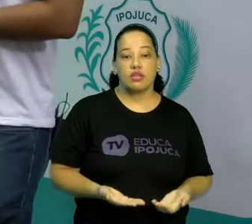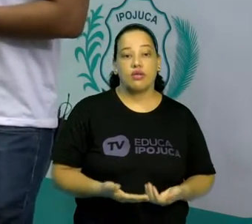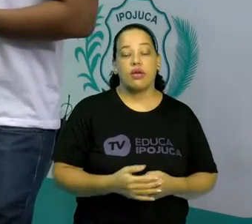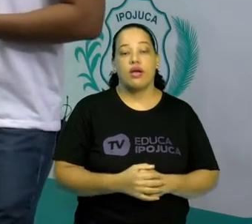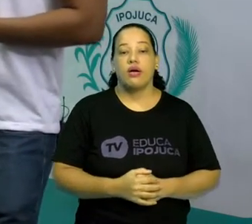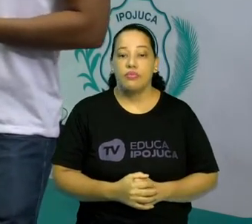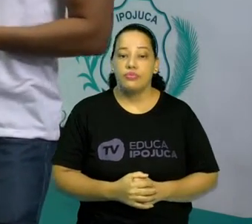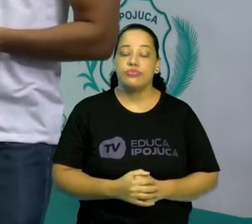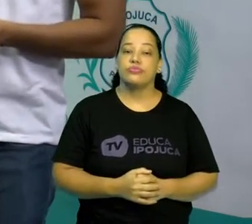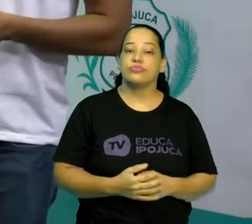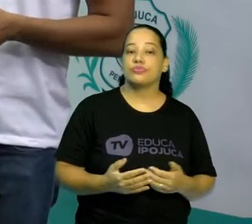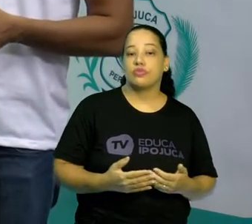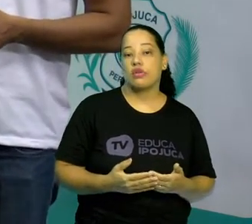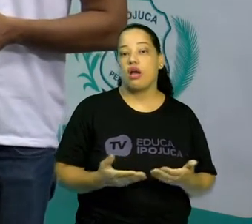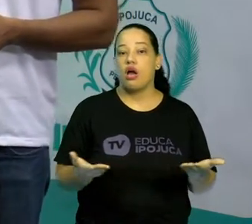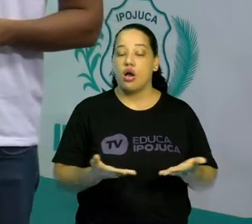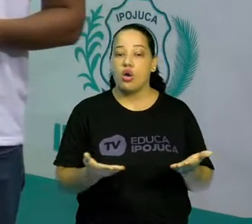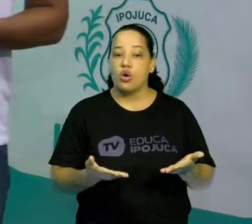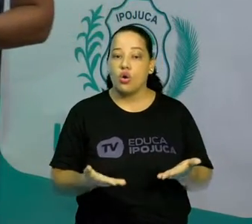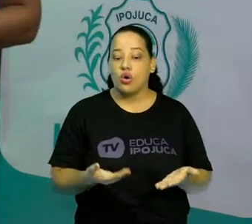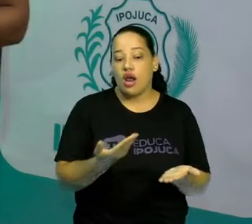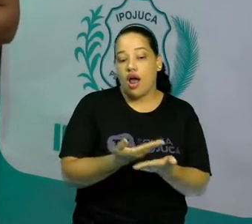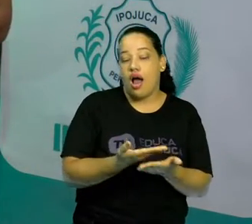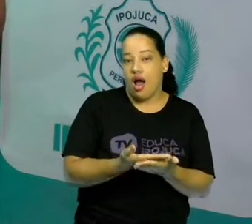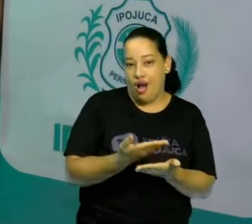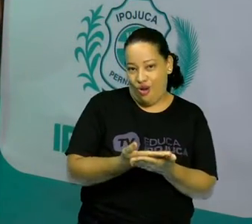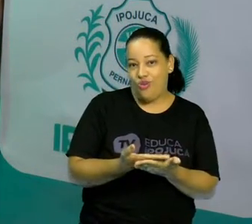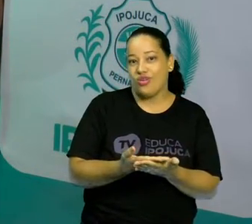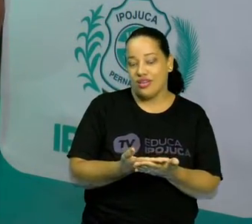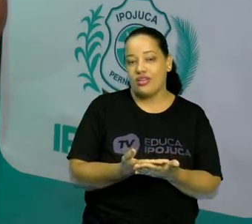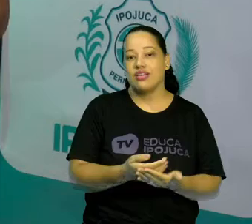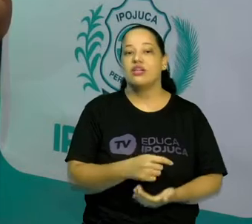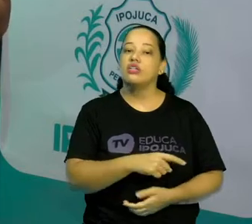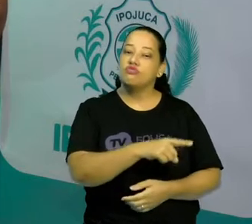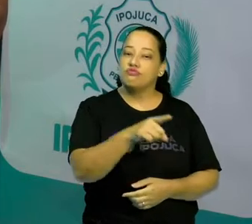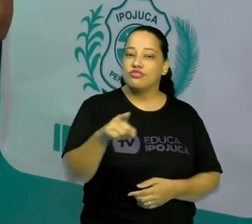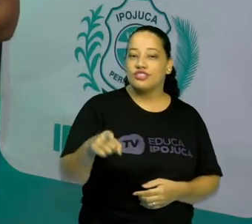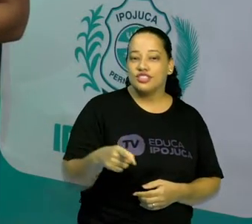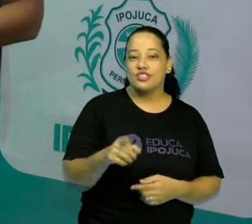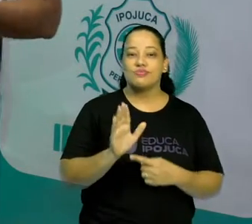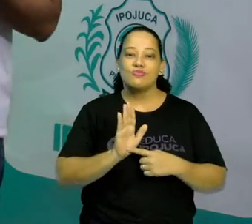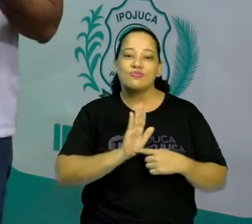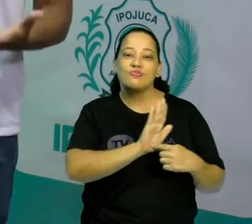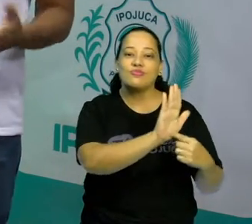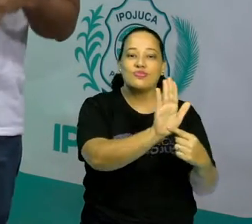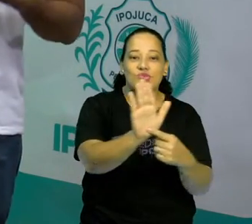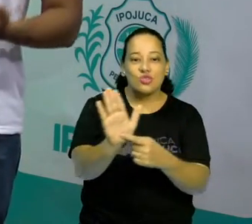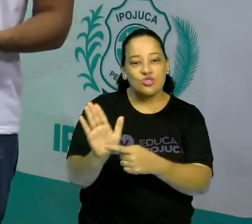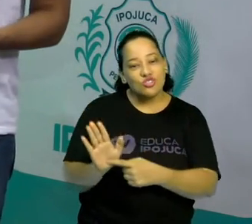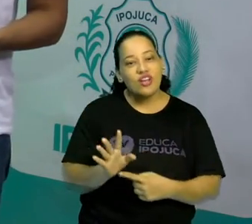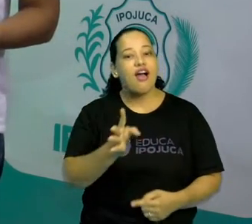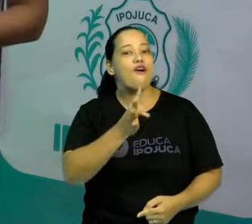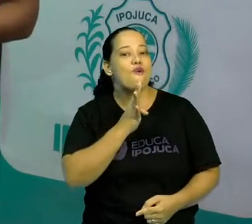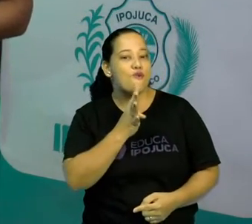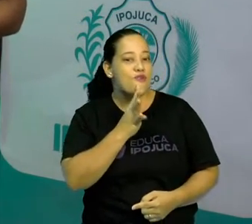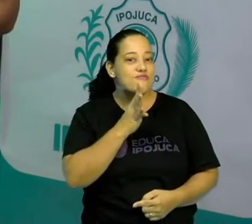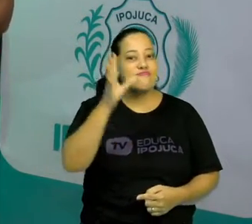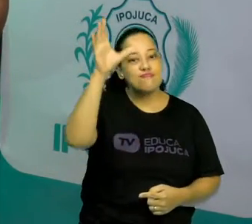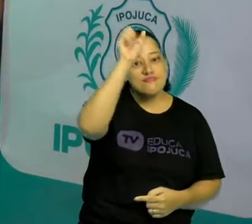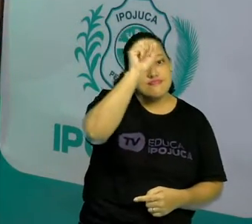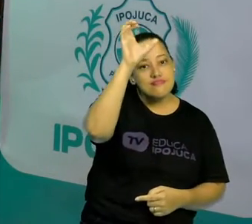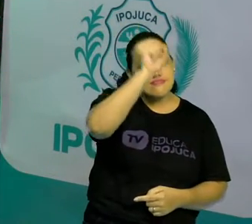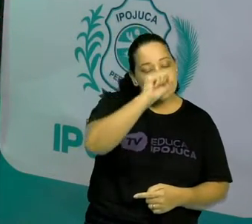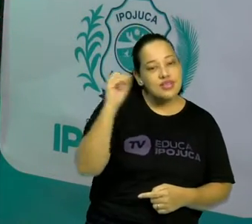Bom, com relação à nossa aula de hoje, nós vamos trazer novos conhecimentos, novas informações.